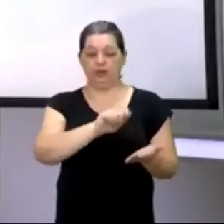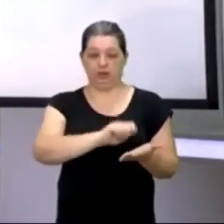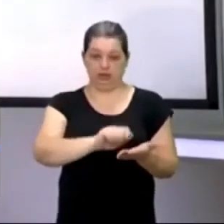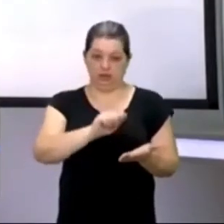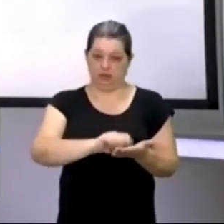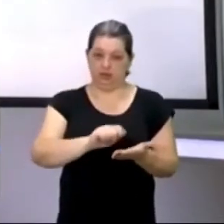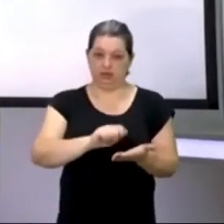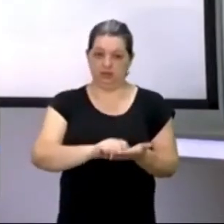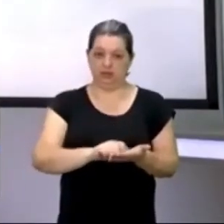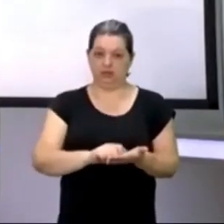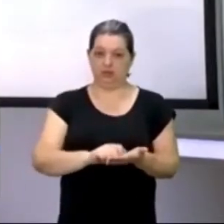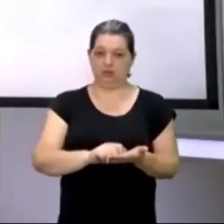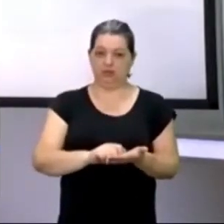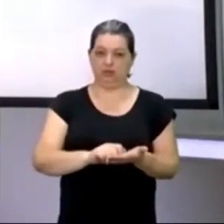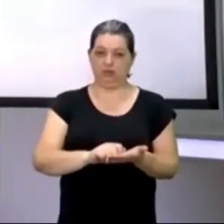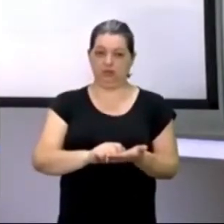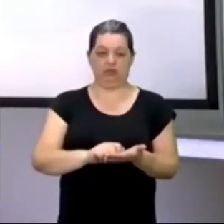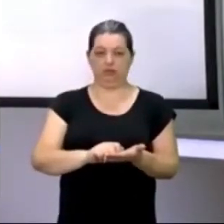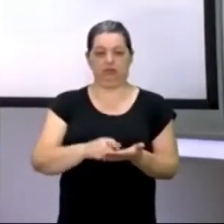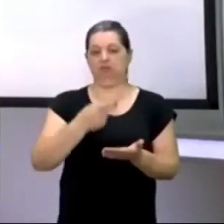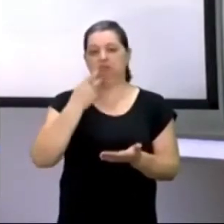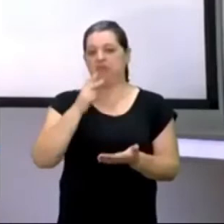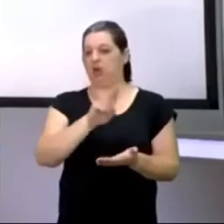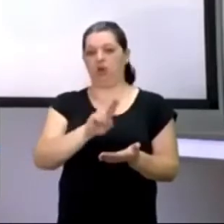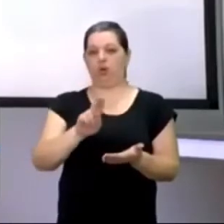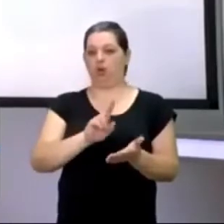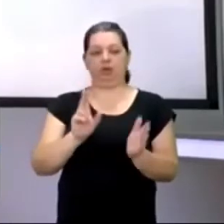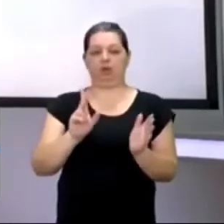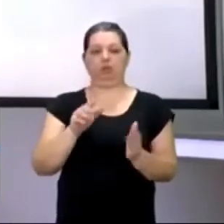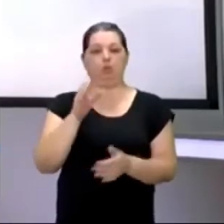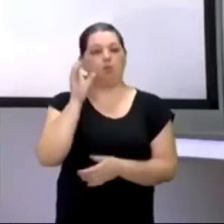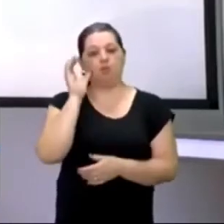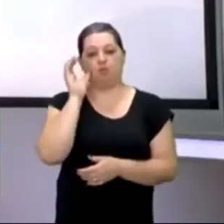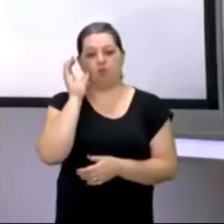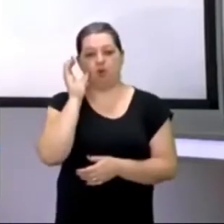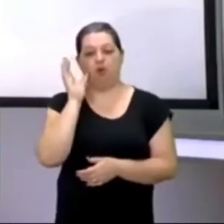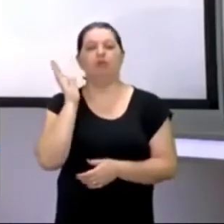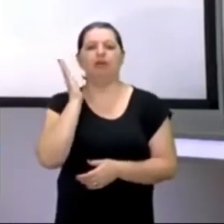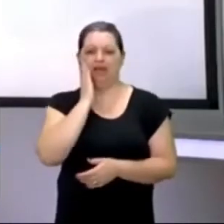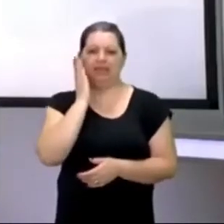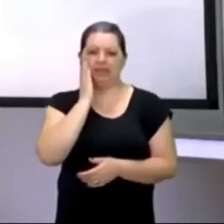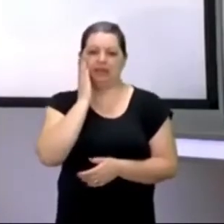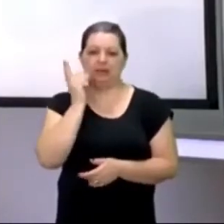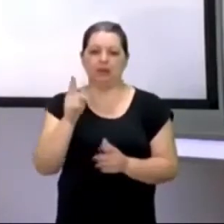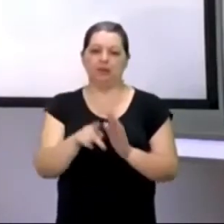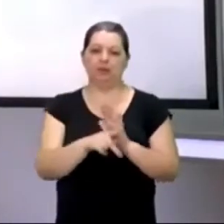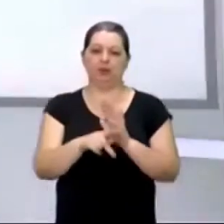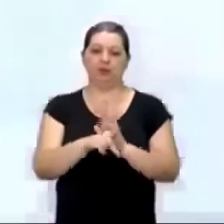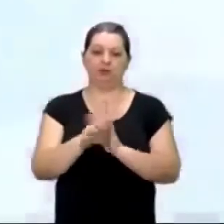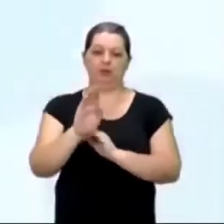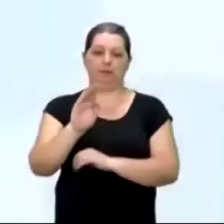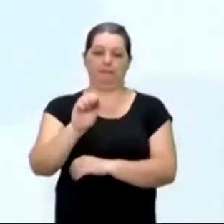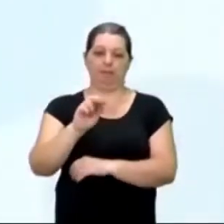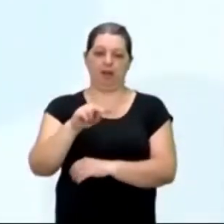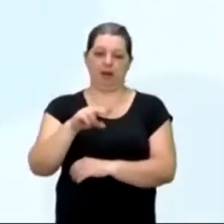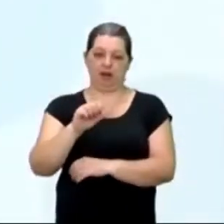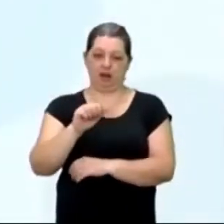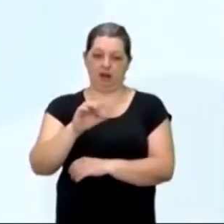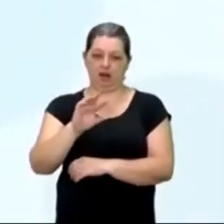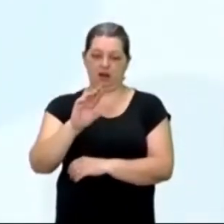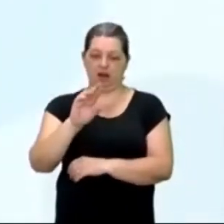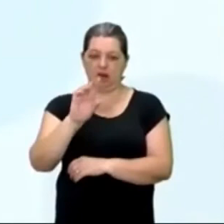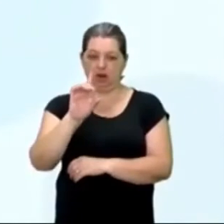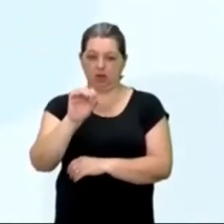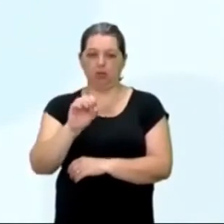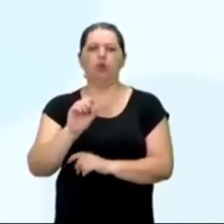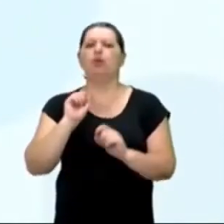não dá, em nenhum momento, o nome para ele, mas, gente sabe, que foi escrito, por esse cara aqui, Bernardo de Carvalho, quem é